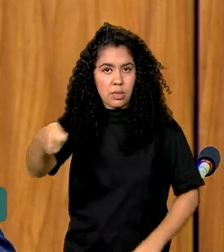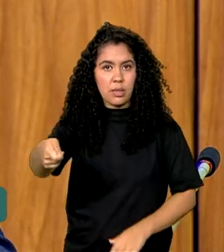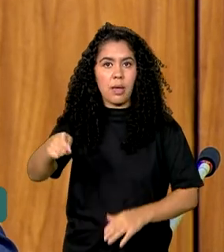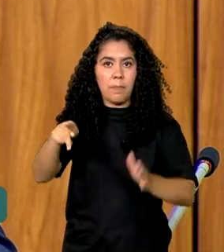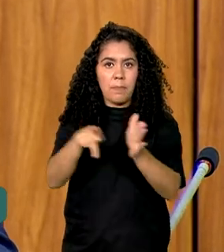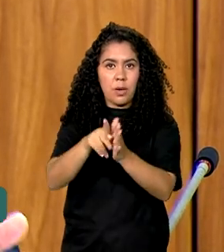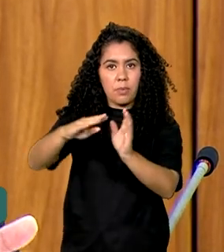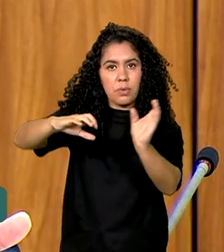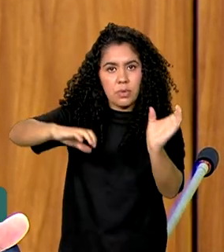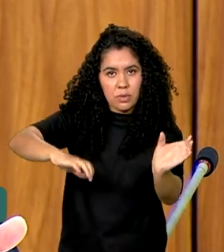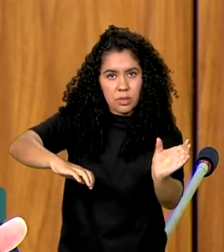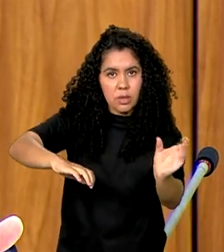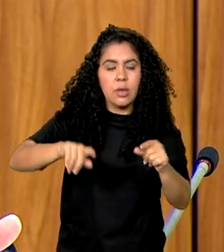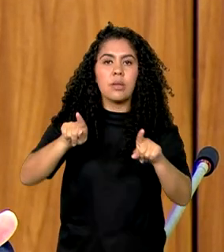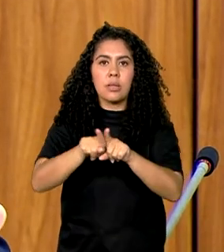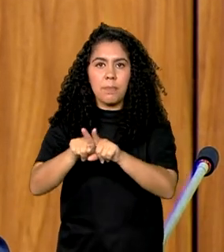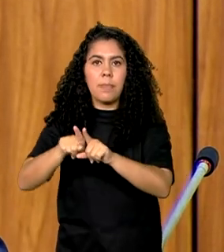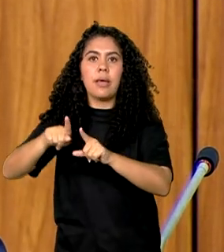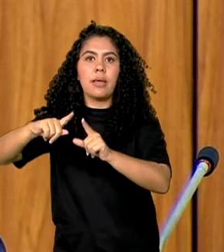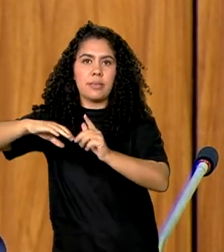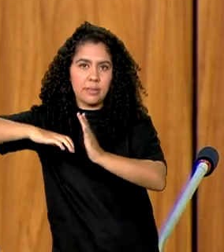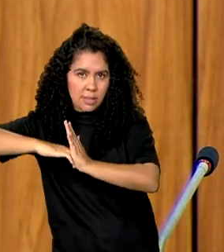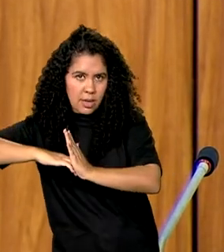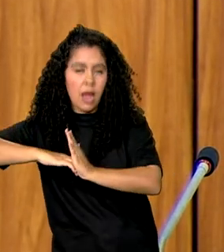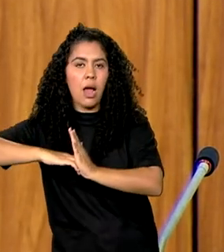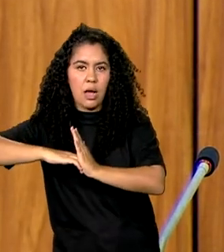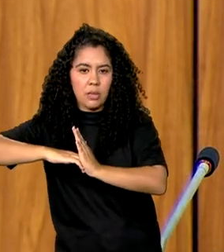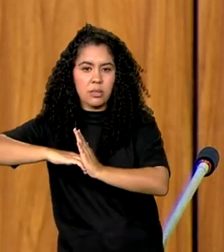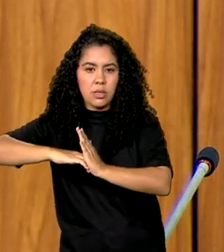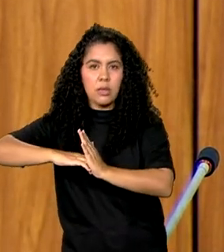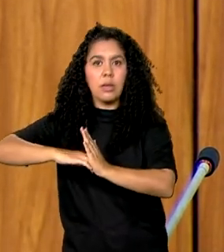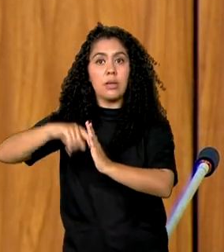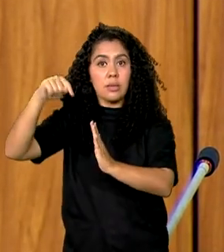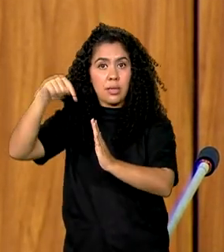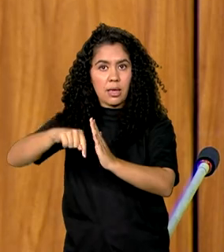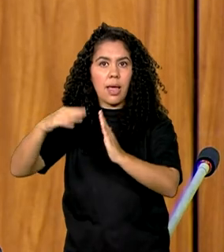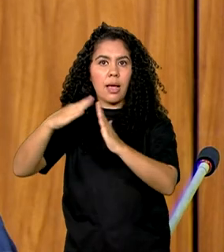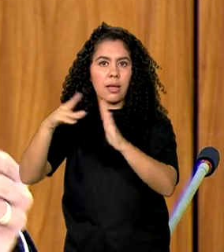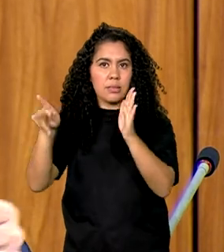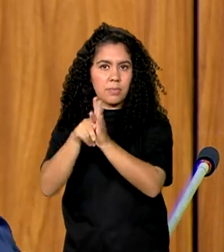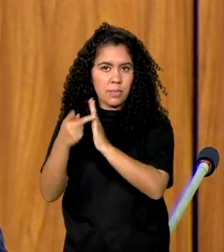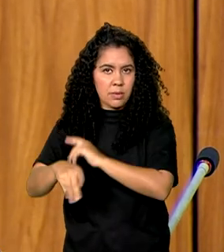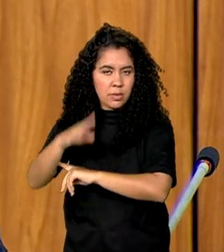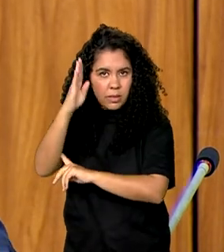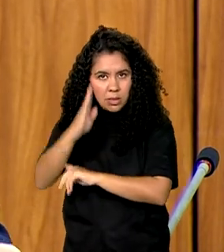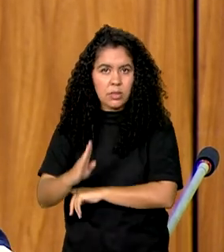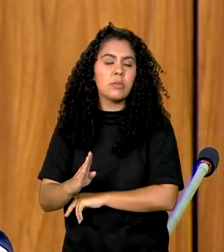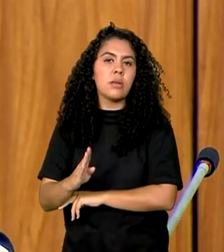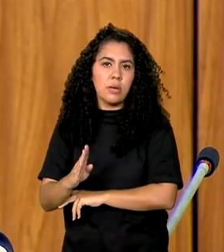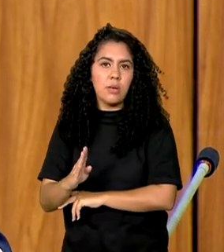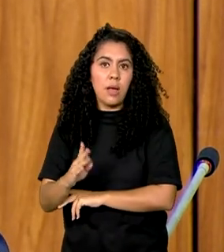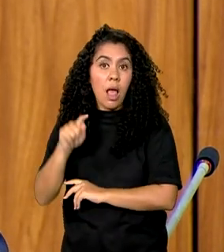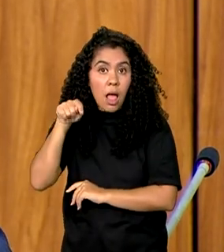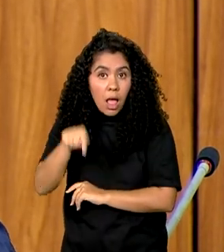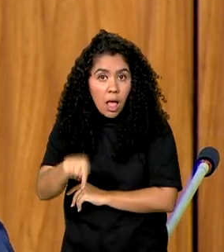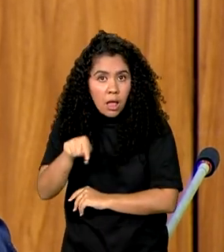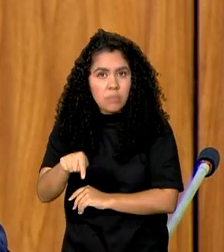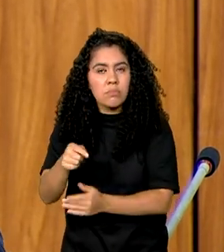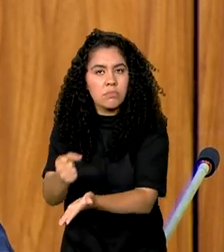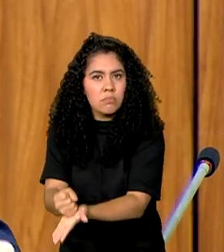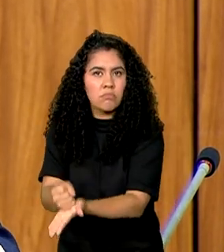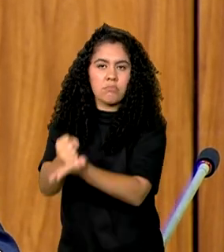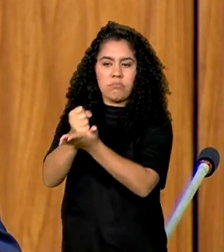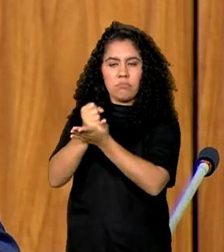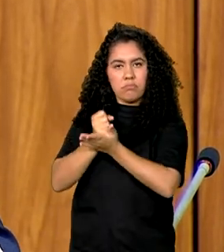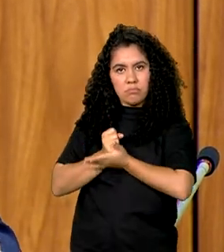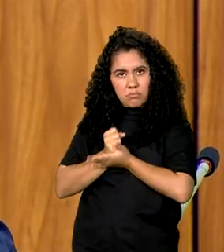Nacional e do Senado Federal, que é a Casa da Federação, está nos ajudando,